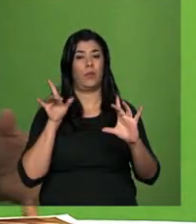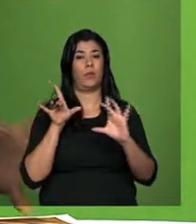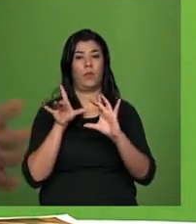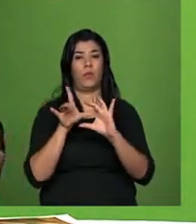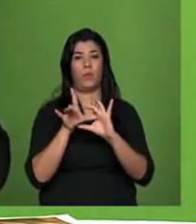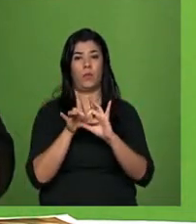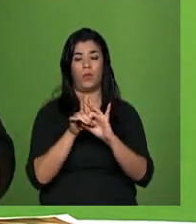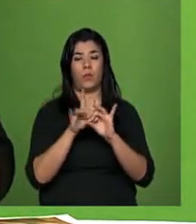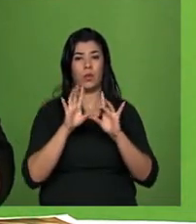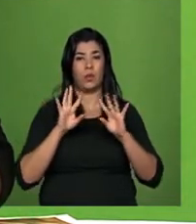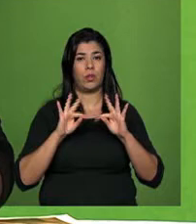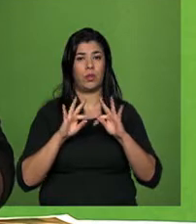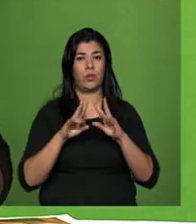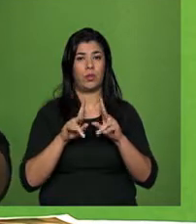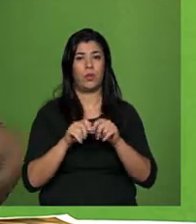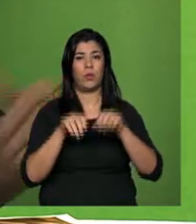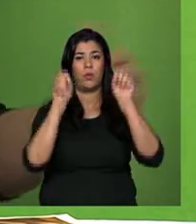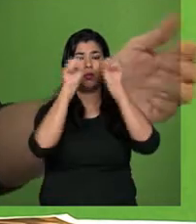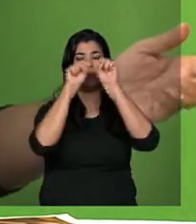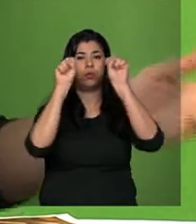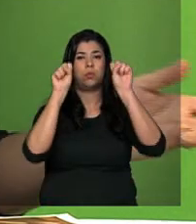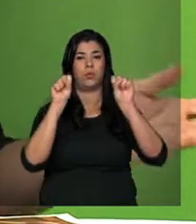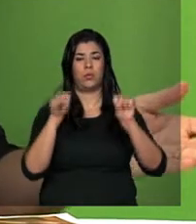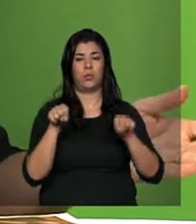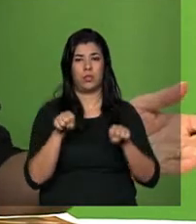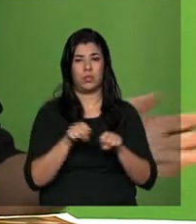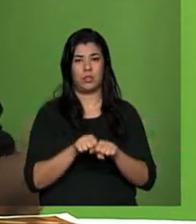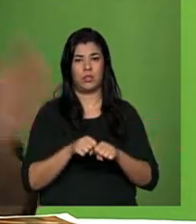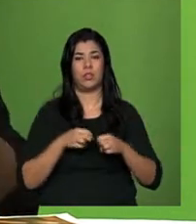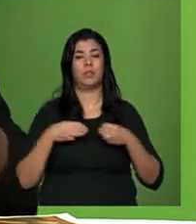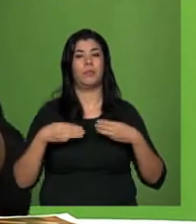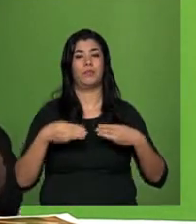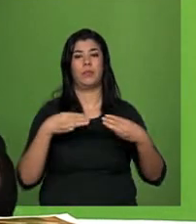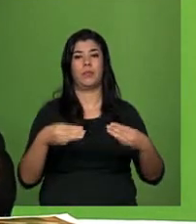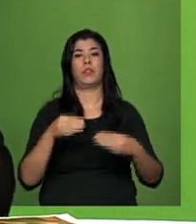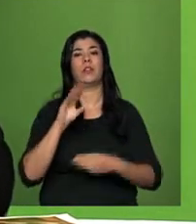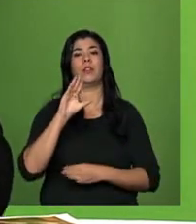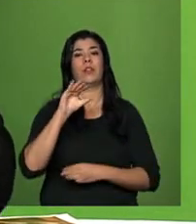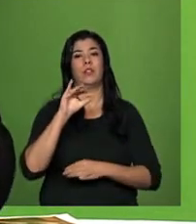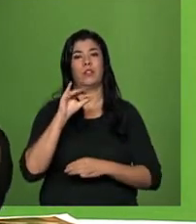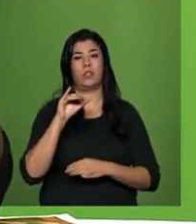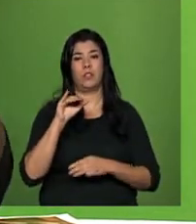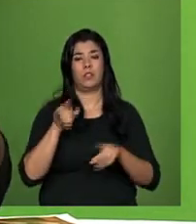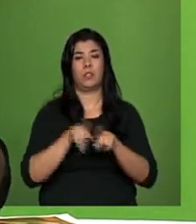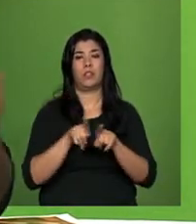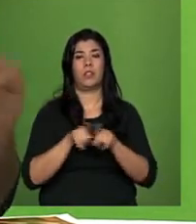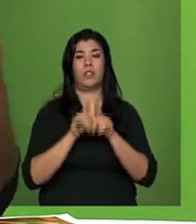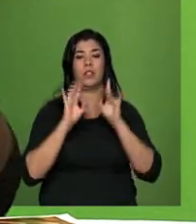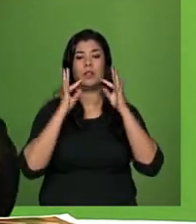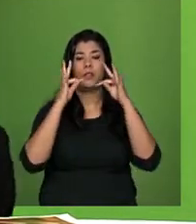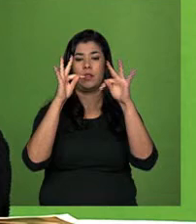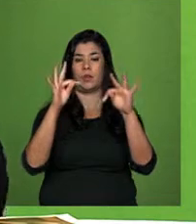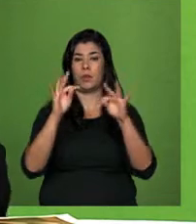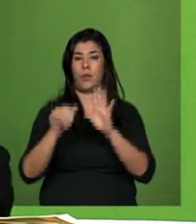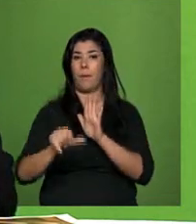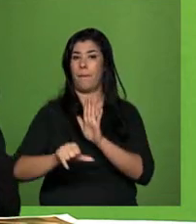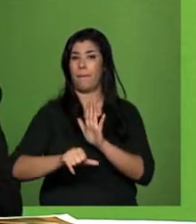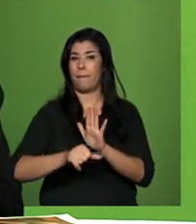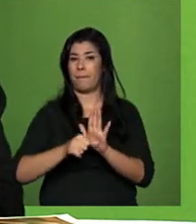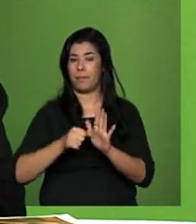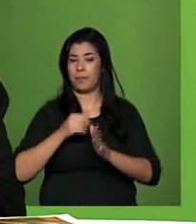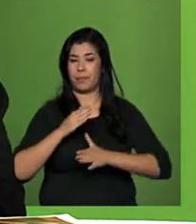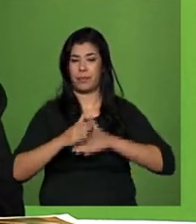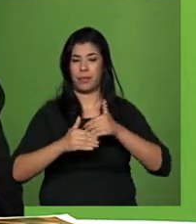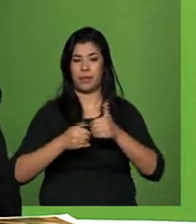todo o sistema de autorização de pesquisa do Ministério da Ciência e Tecnologia. Acho que esse é o primeiro ganho quando essa pesquisa acontece dentro de uma